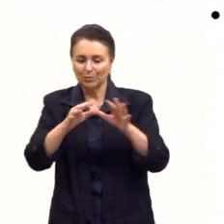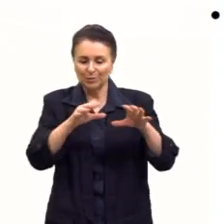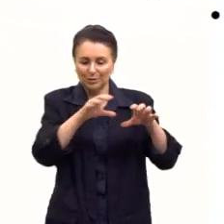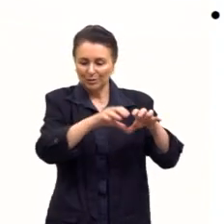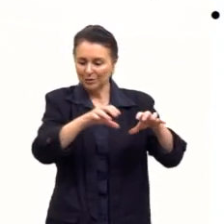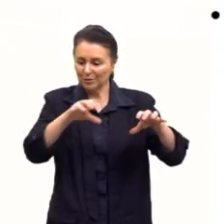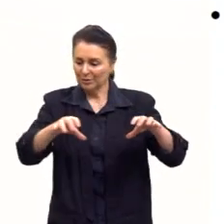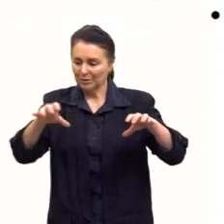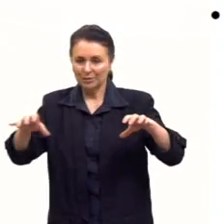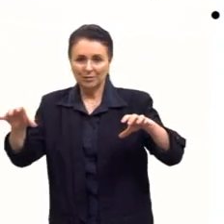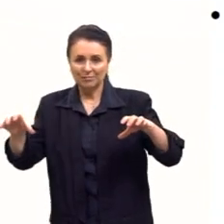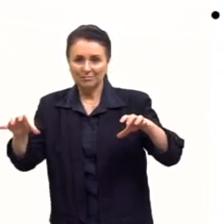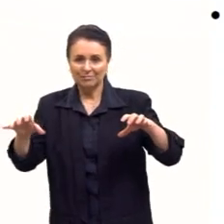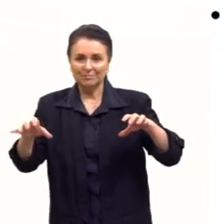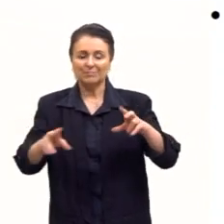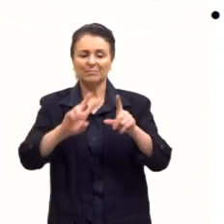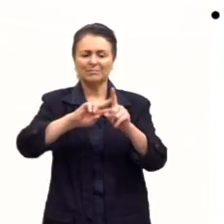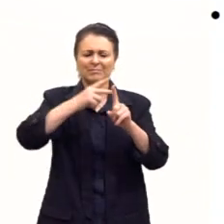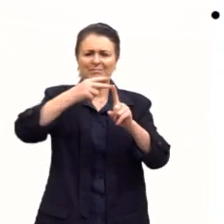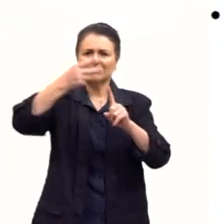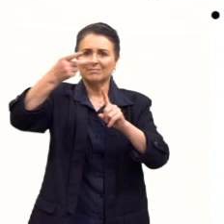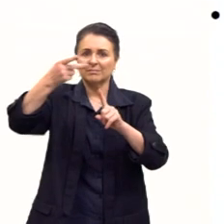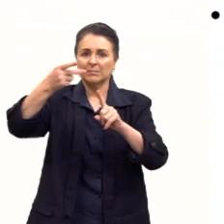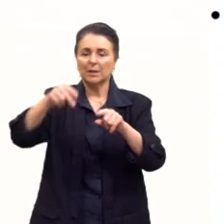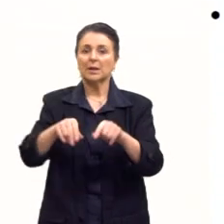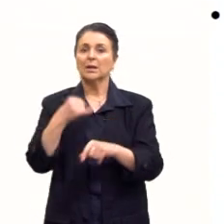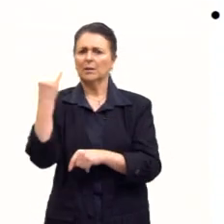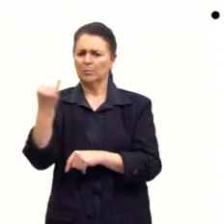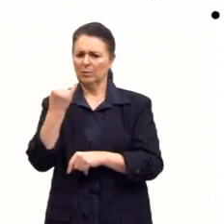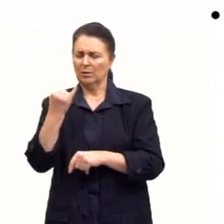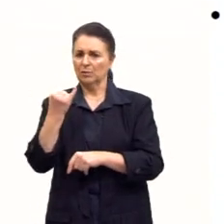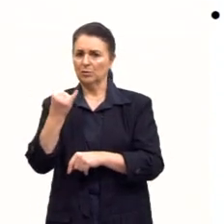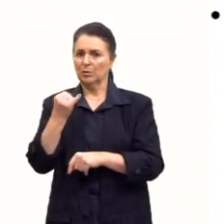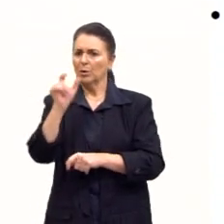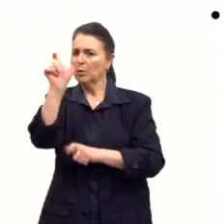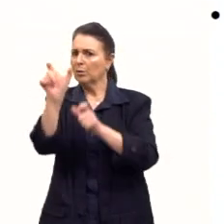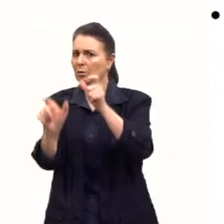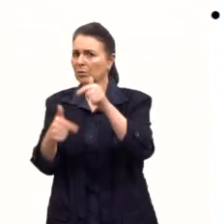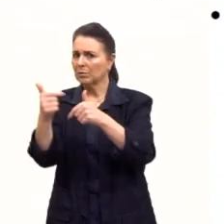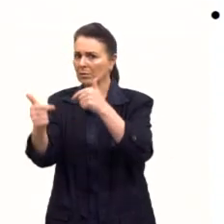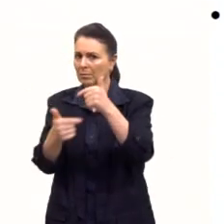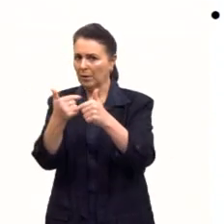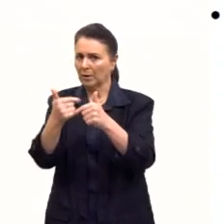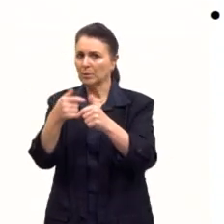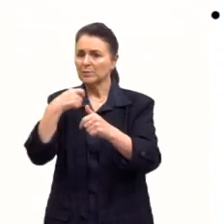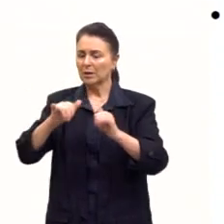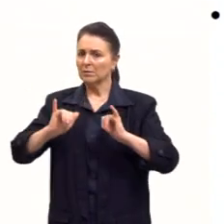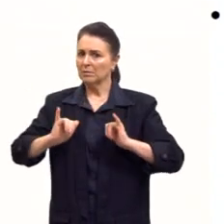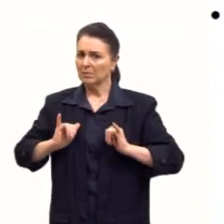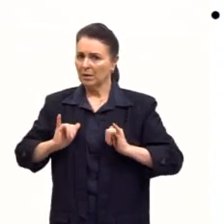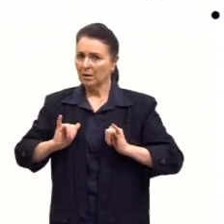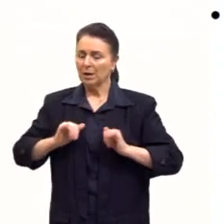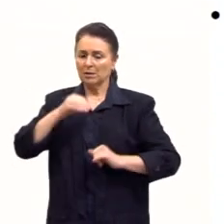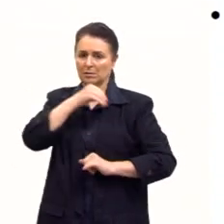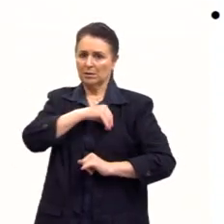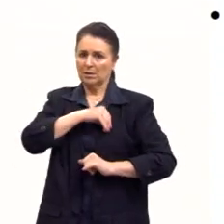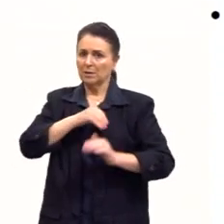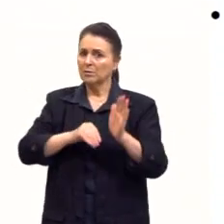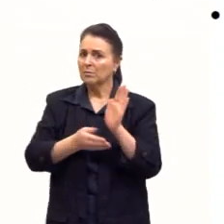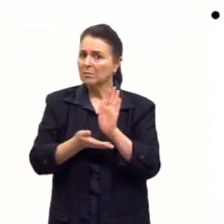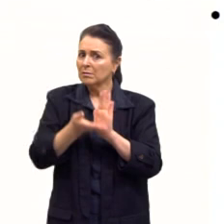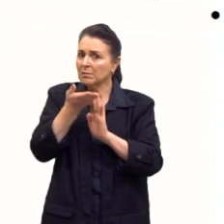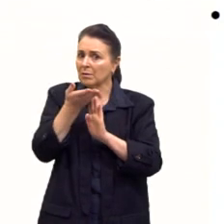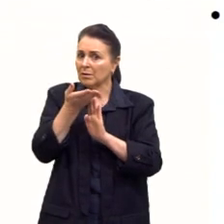era que era importante dar tempo de descanso para o trabalhador e uma remuneração maior, porque assim ele teria uma maior